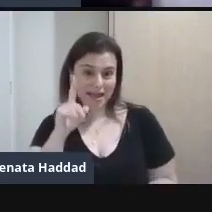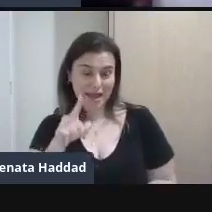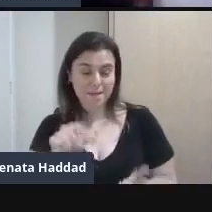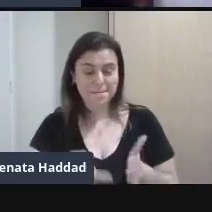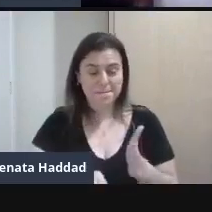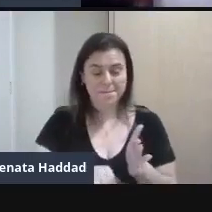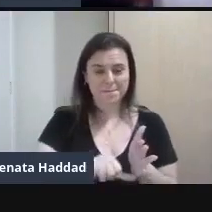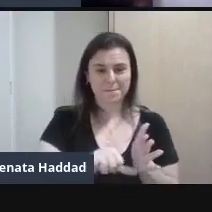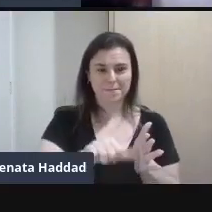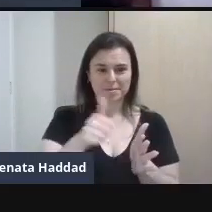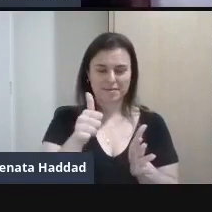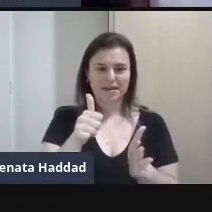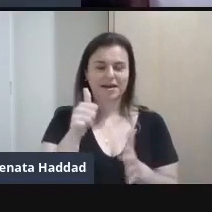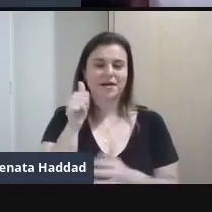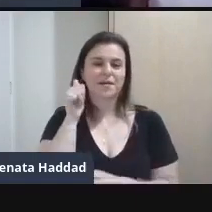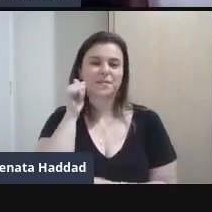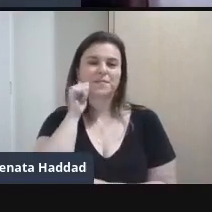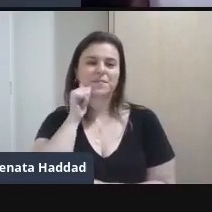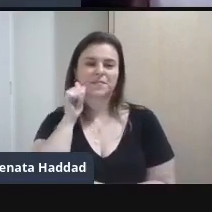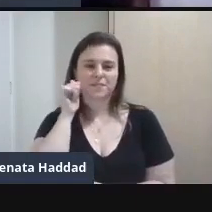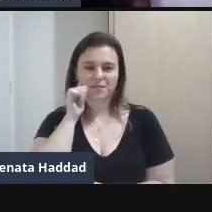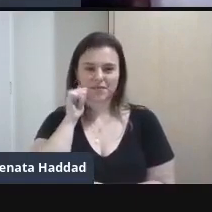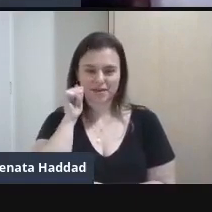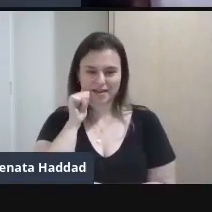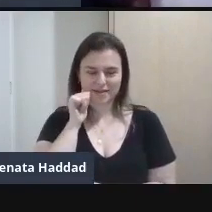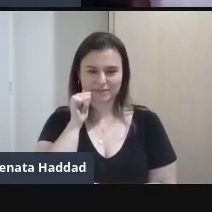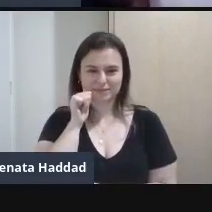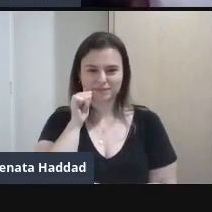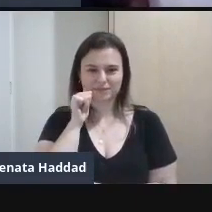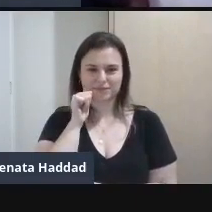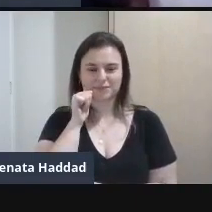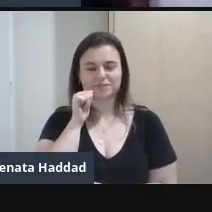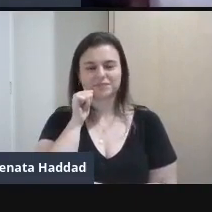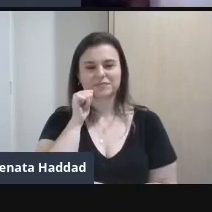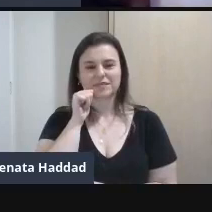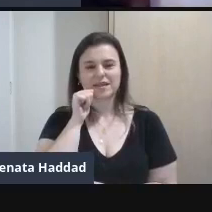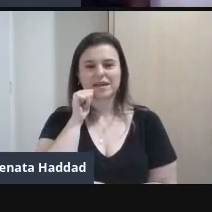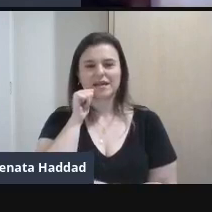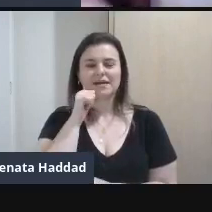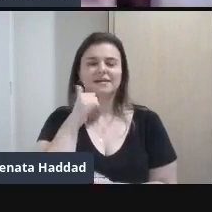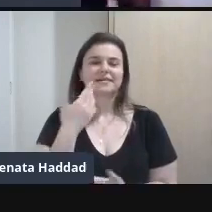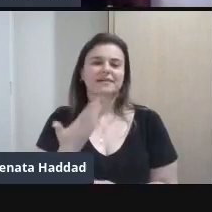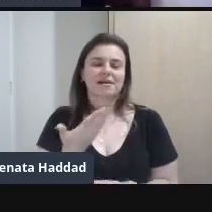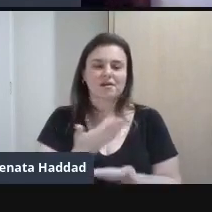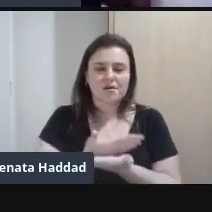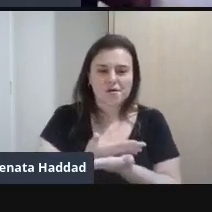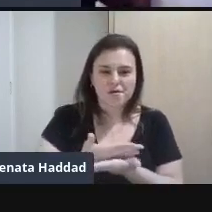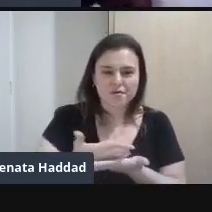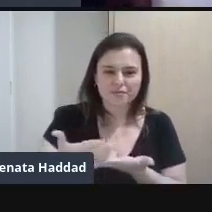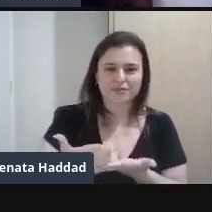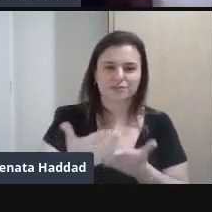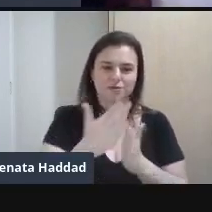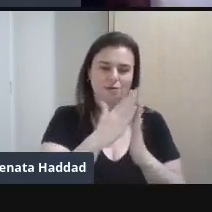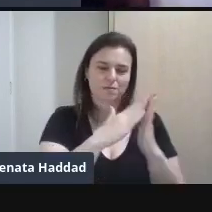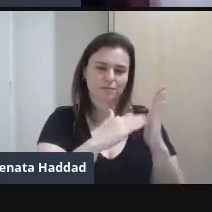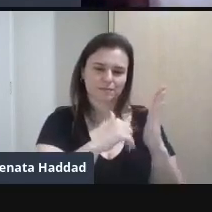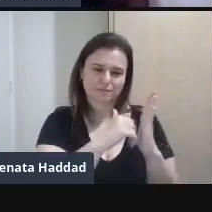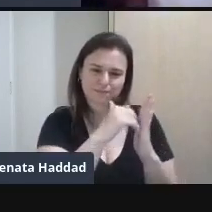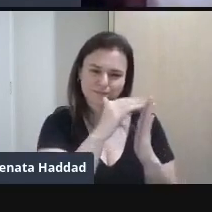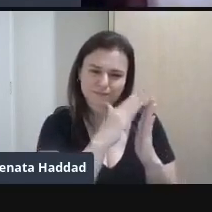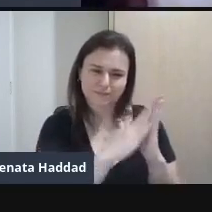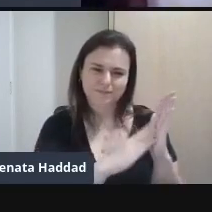Mulher A que trouxe Praticamente O movimento Da pintura Estou dizendo A pintura